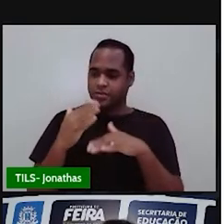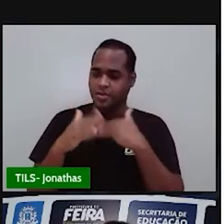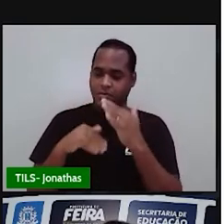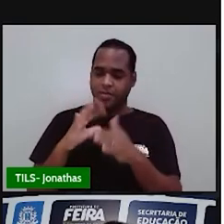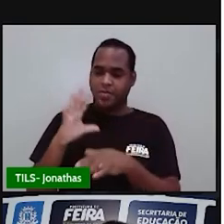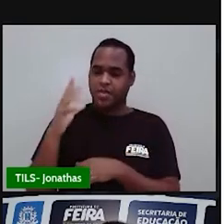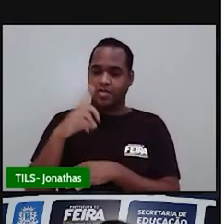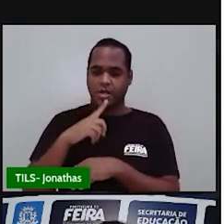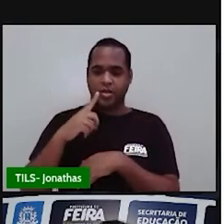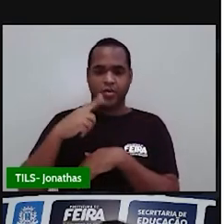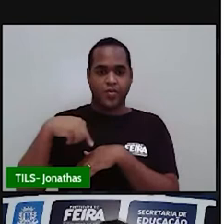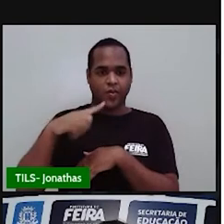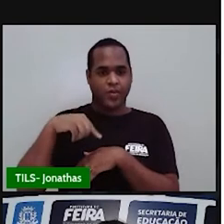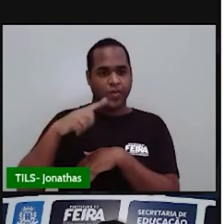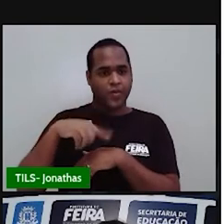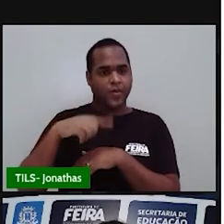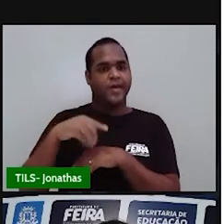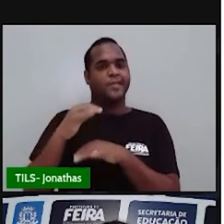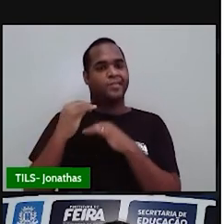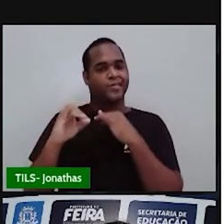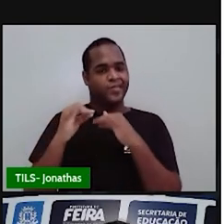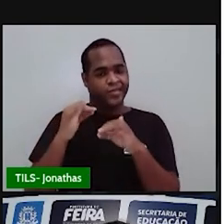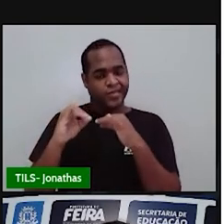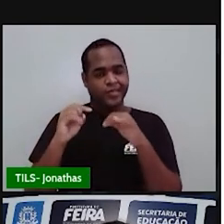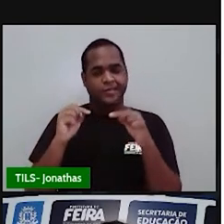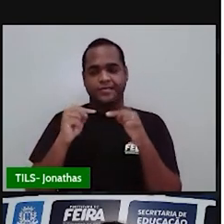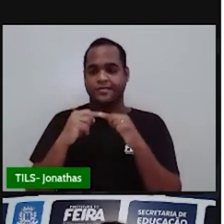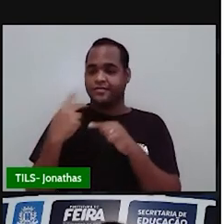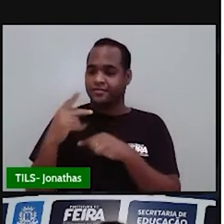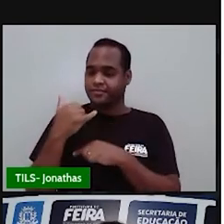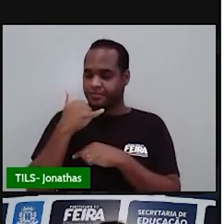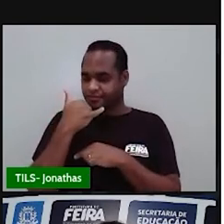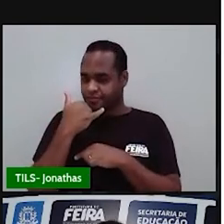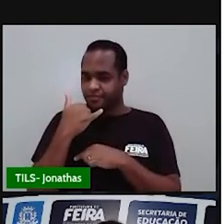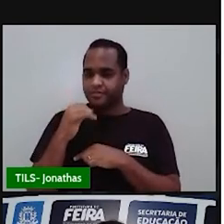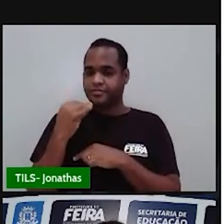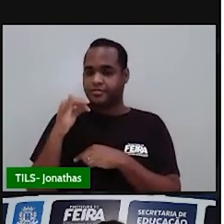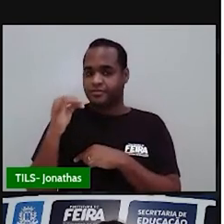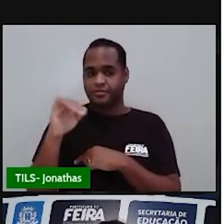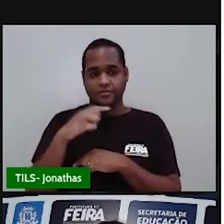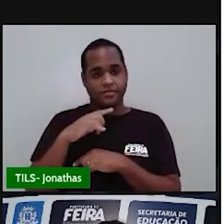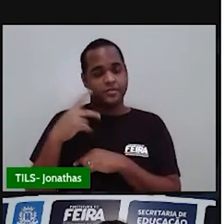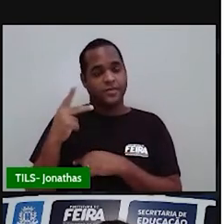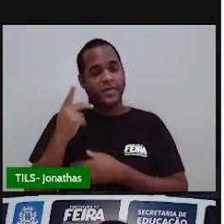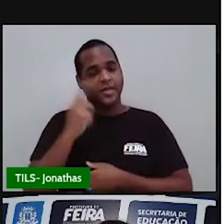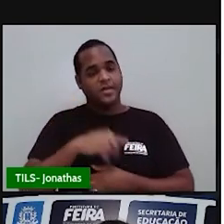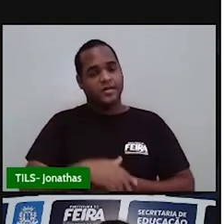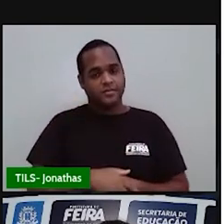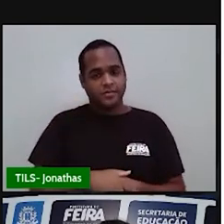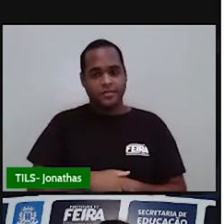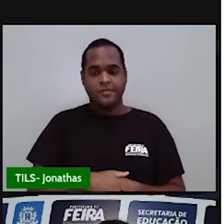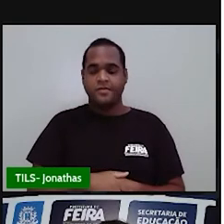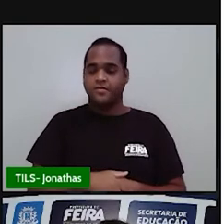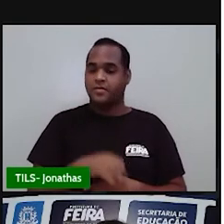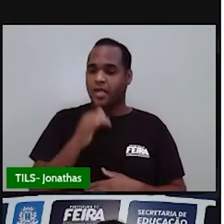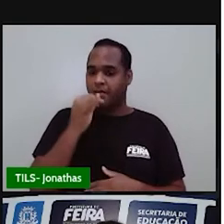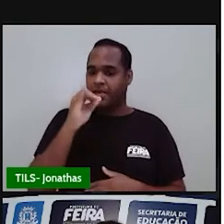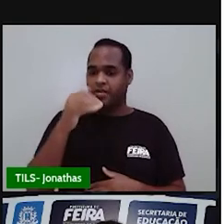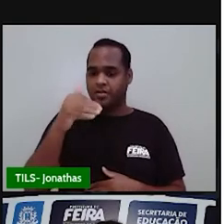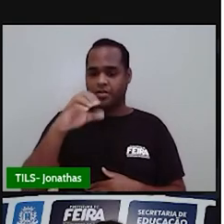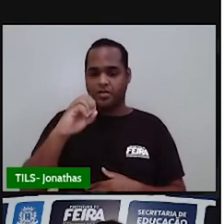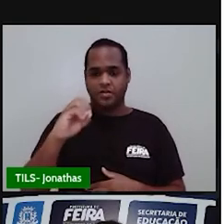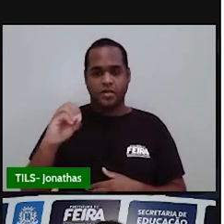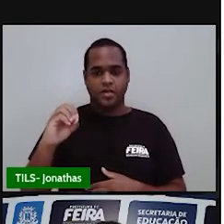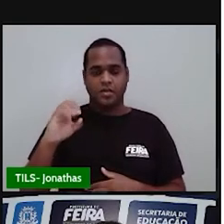um montão de horas carregando com o celular que já foi carregado, por exemplo, né? A bateria já chegou no 100%,